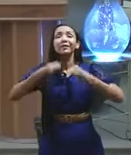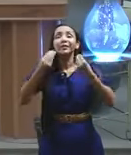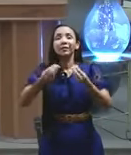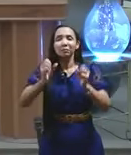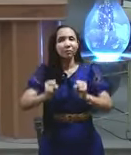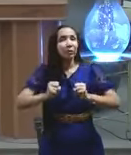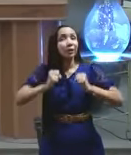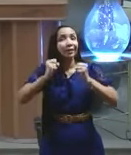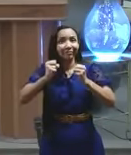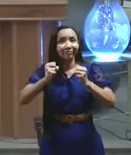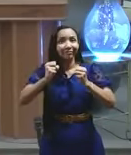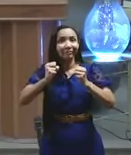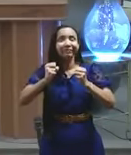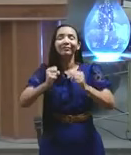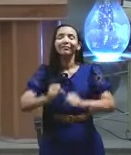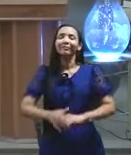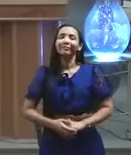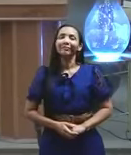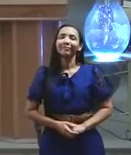Acabou esse medo, meu irmão.